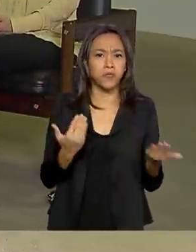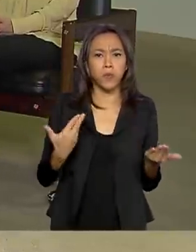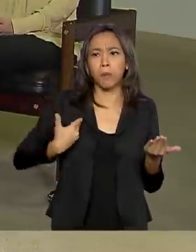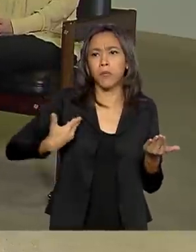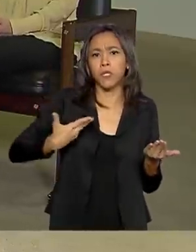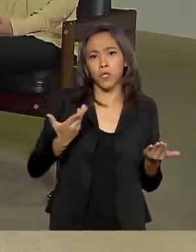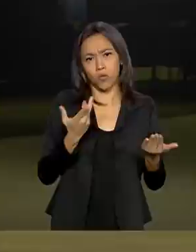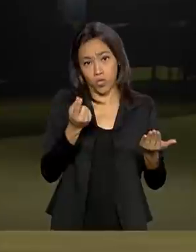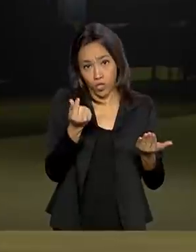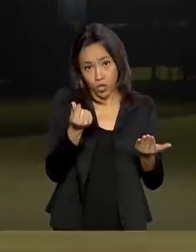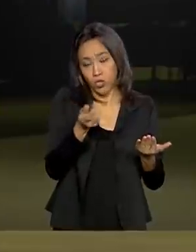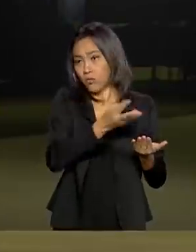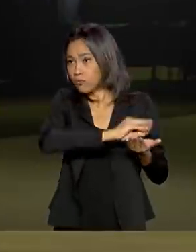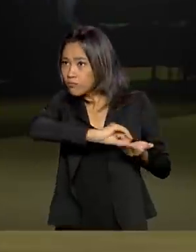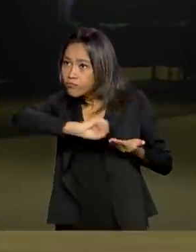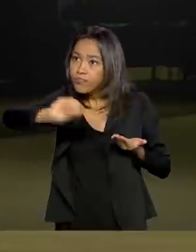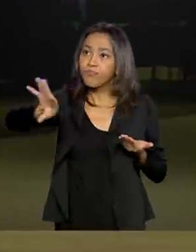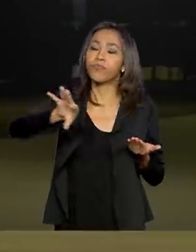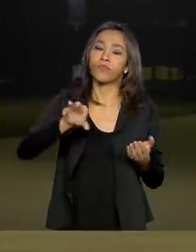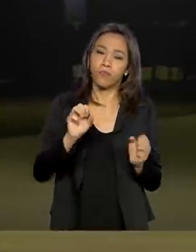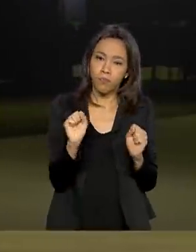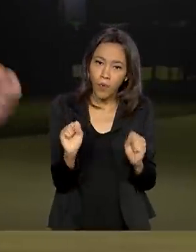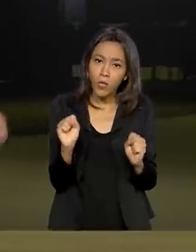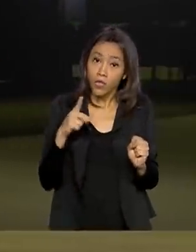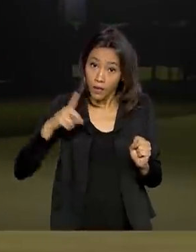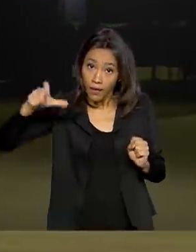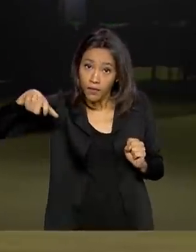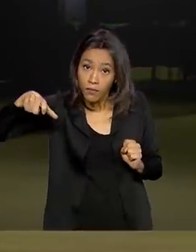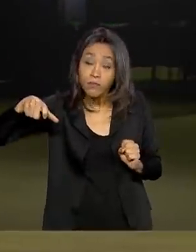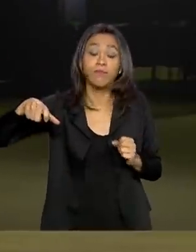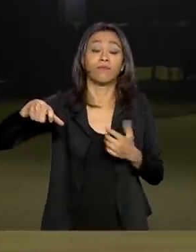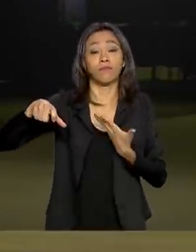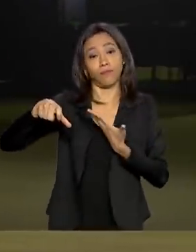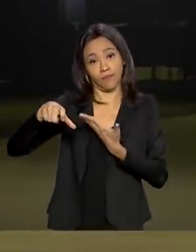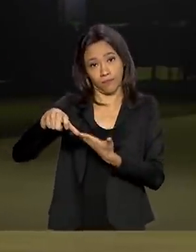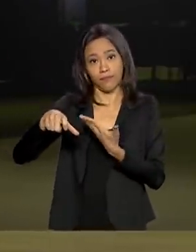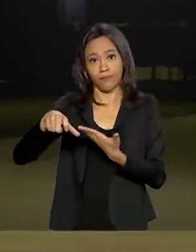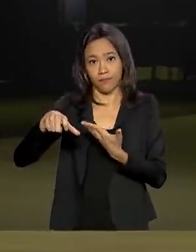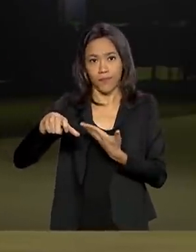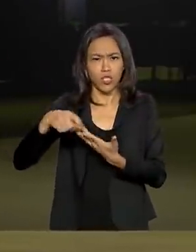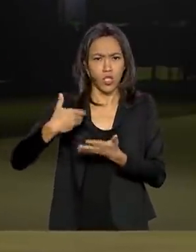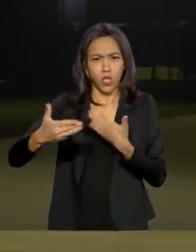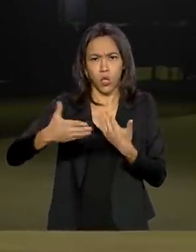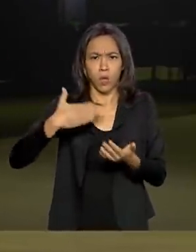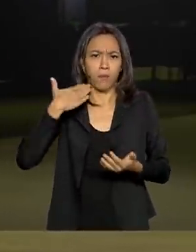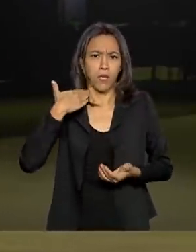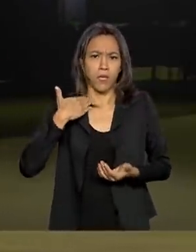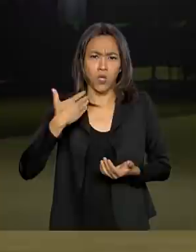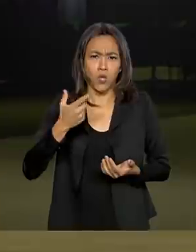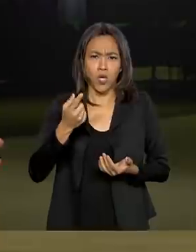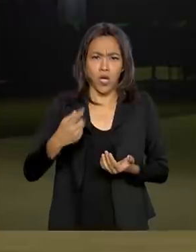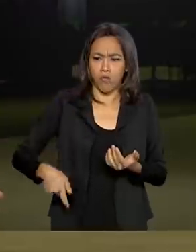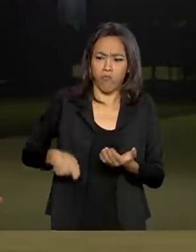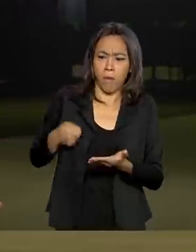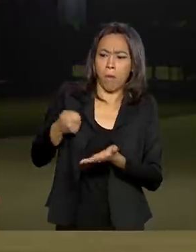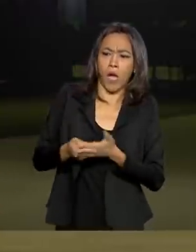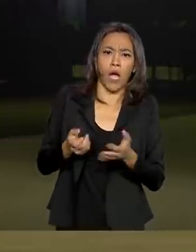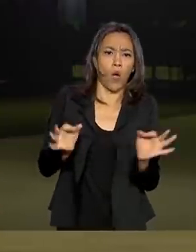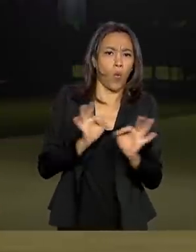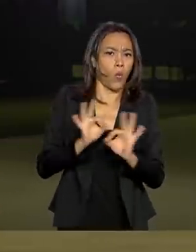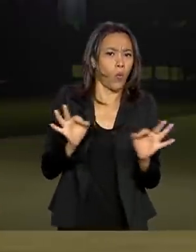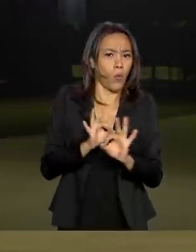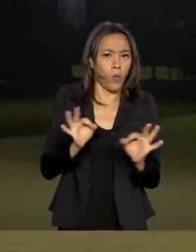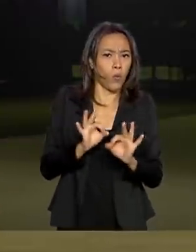uma amiga, que tenha, inclusive, cartão, né, ou qualquer banco, sem nenhum custo, nós acertamos isso,